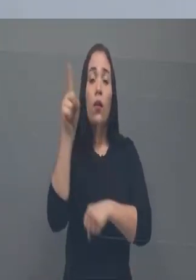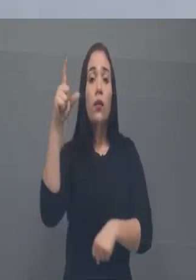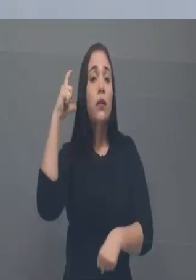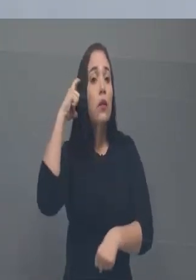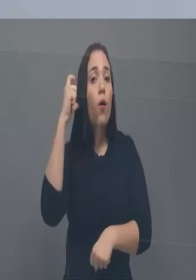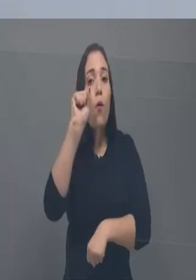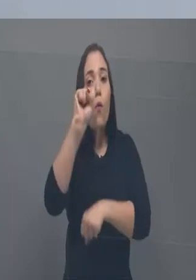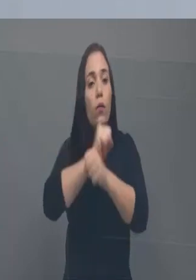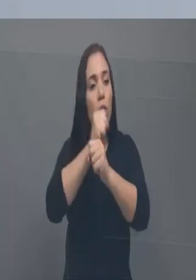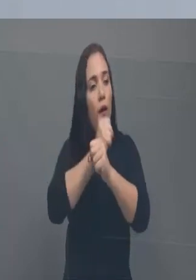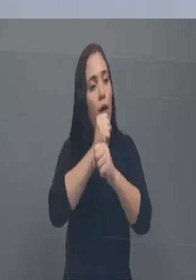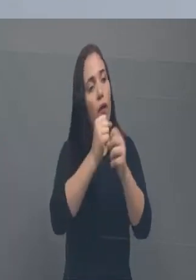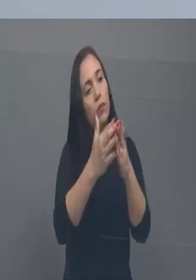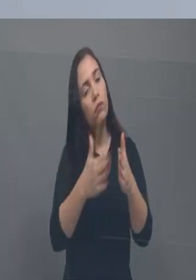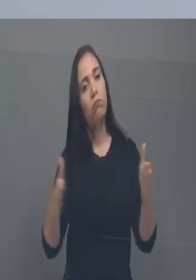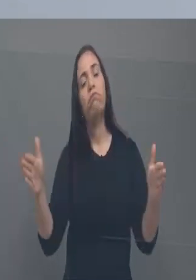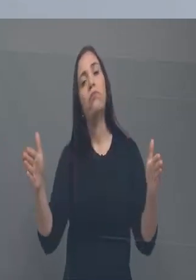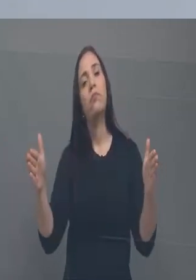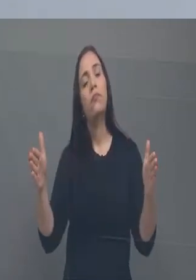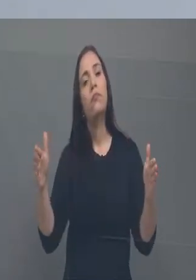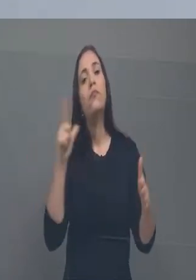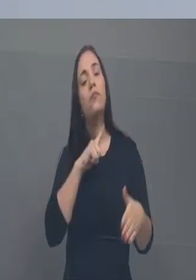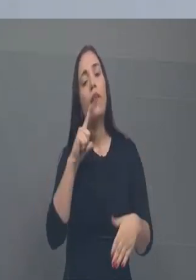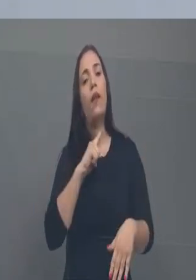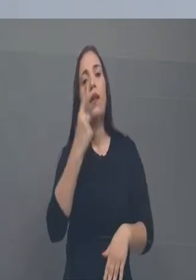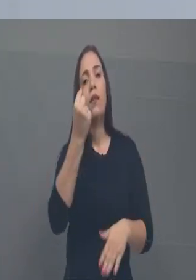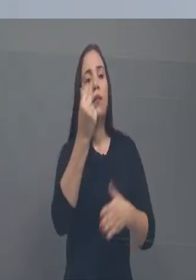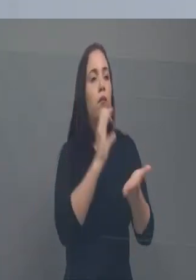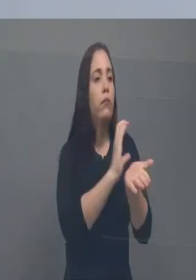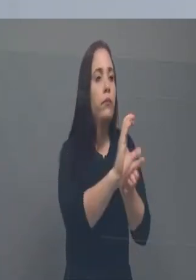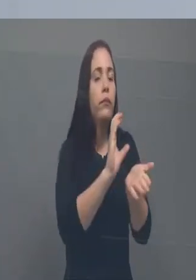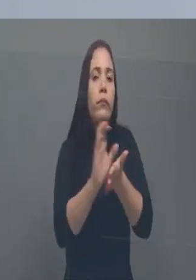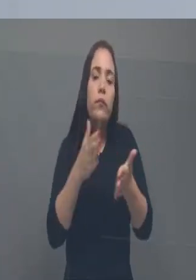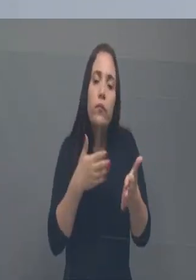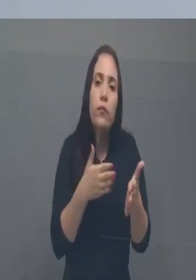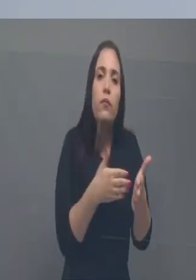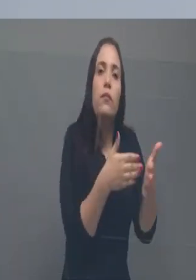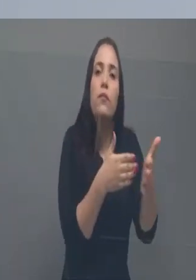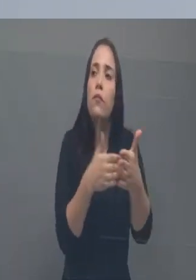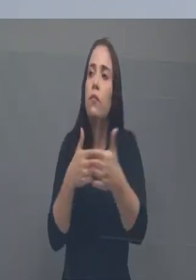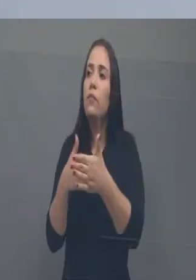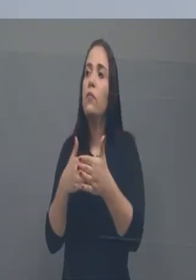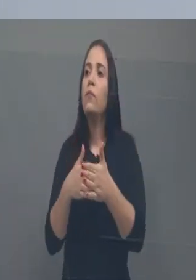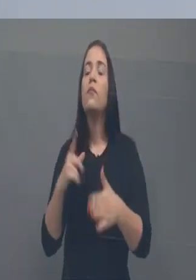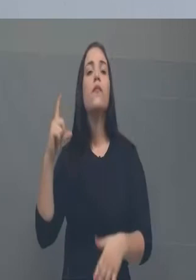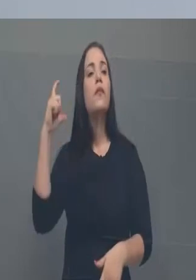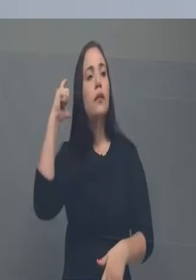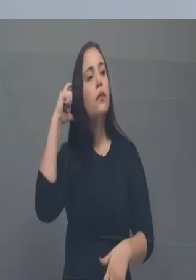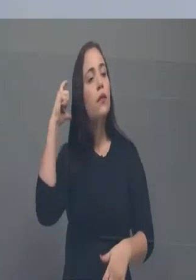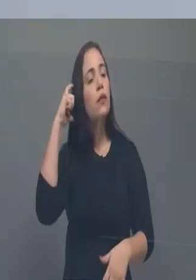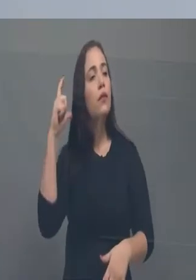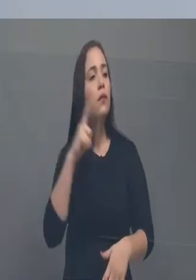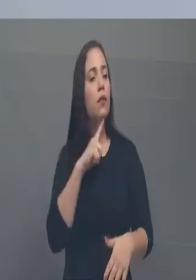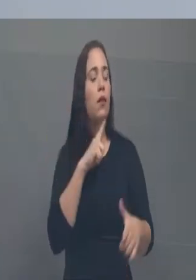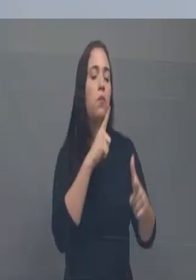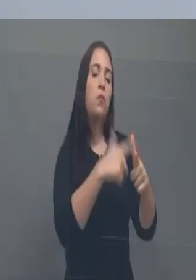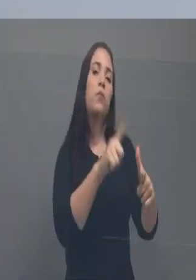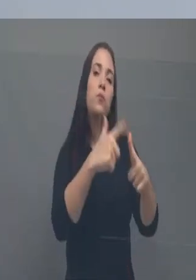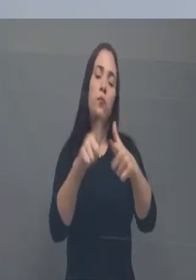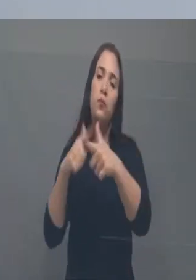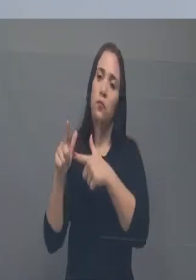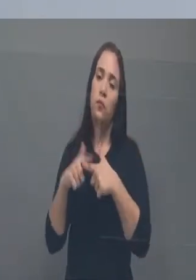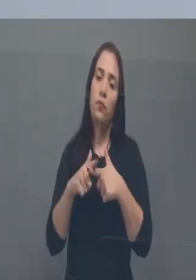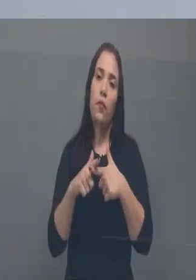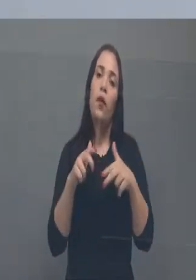vivendo um momento em que os recursos são escassos. O governador Cid viveu num momento em que ele tinha muitos recursos. E com tudo